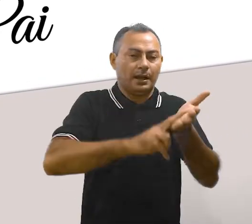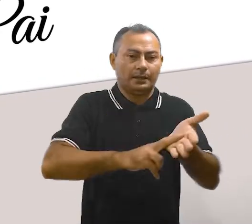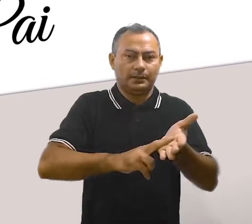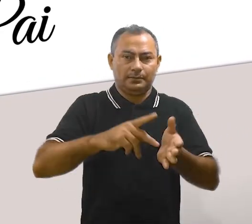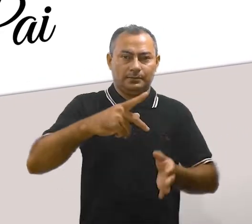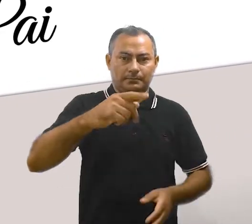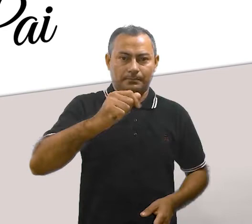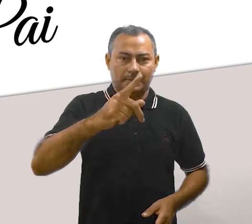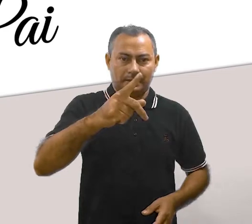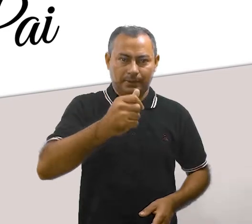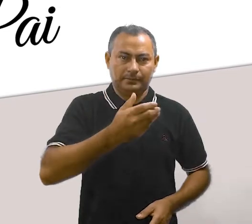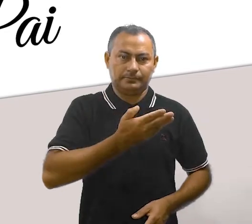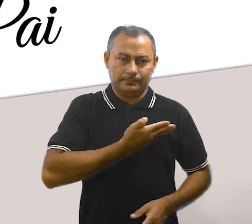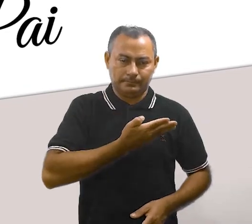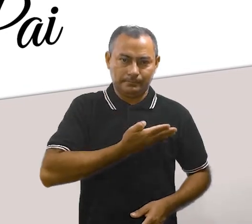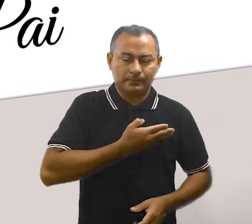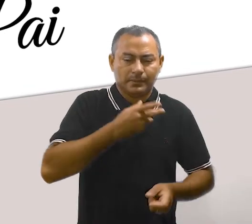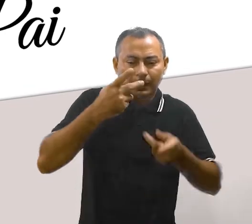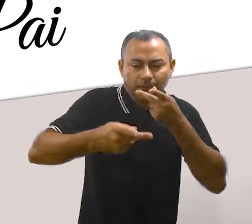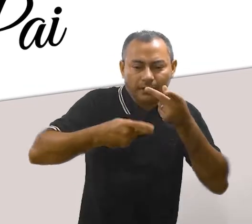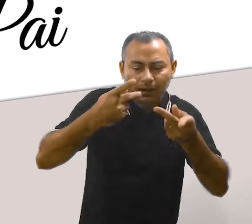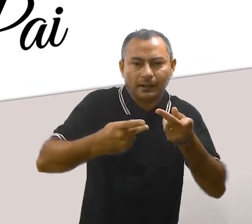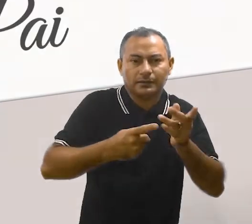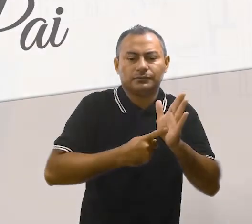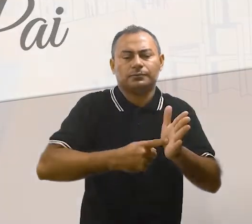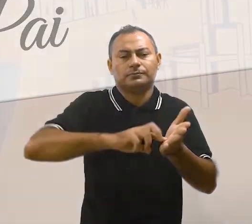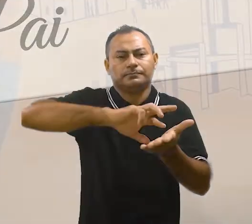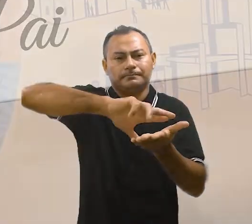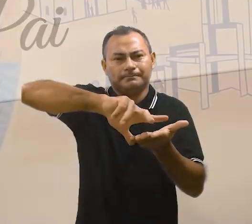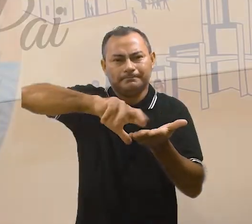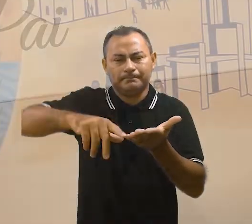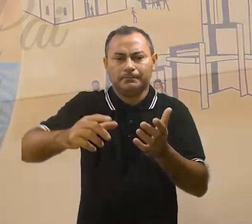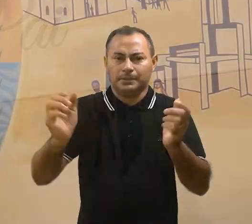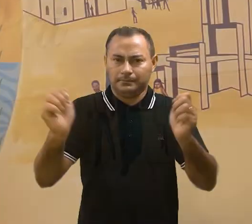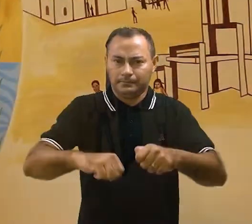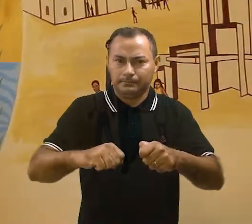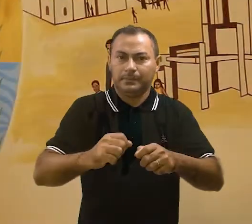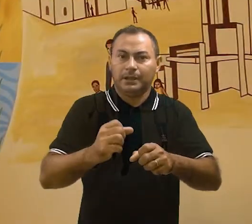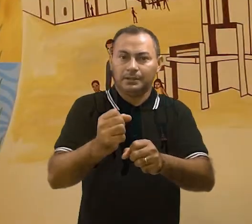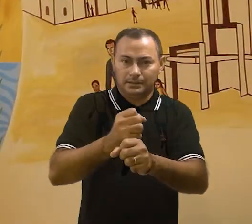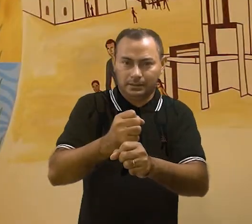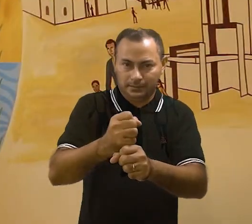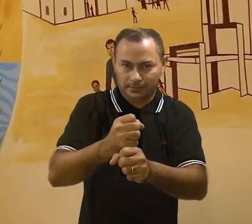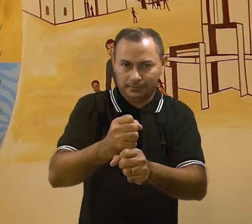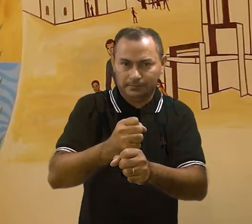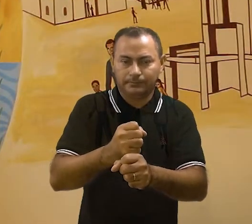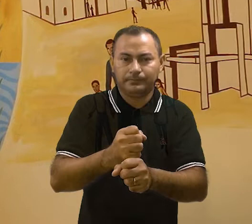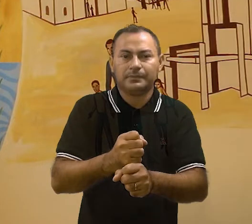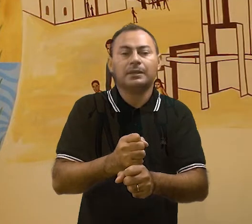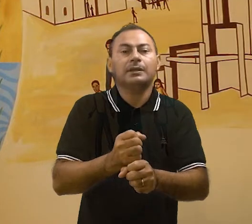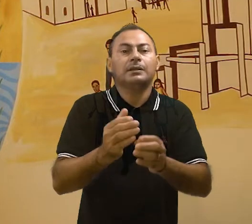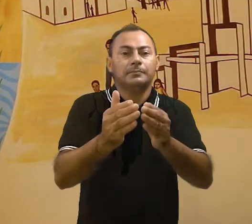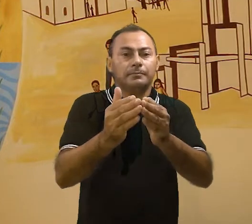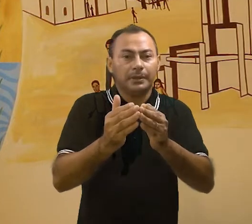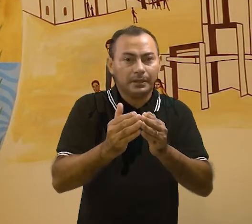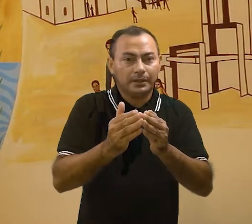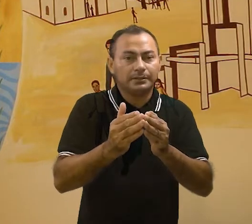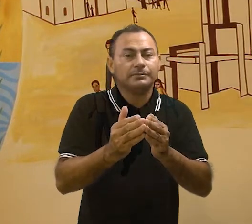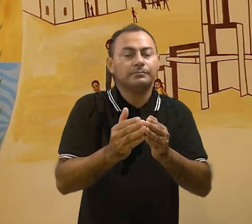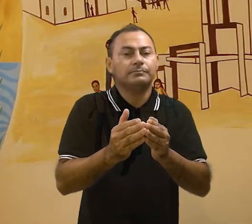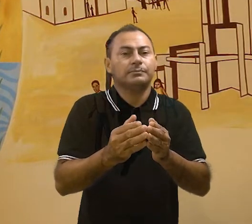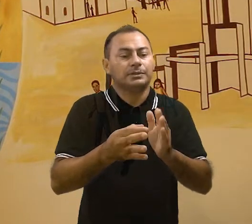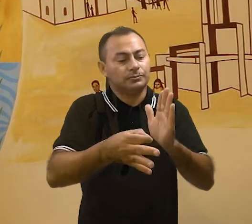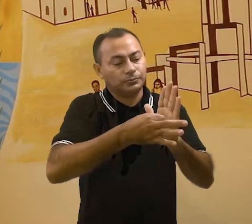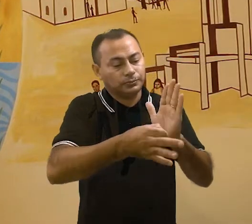o Papa Francisco indica as diversas possibilidades para este ano. Ele sugere